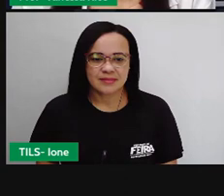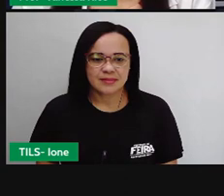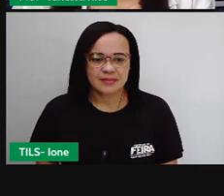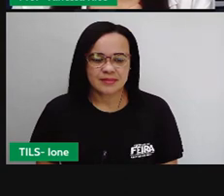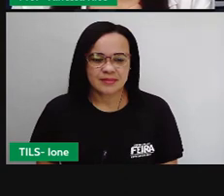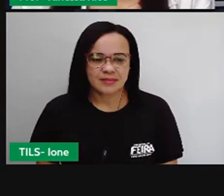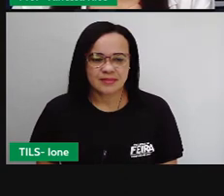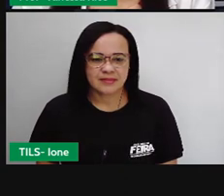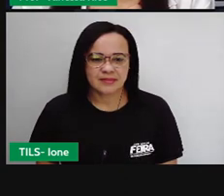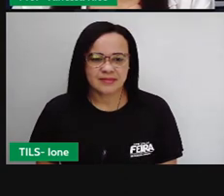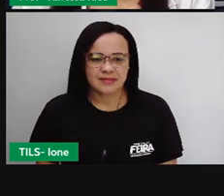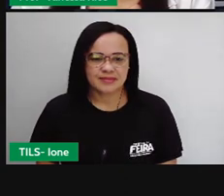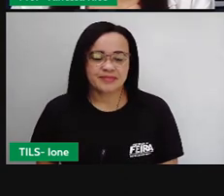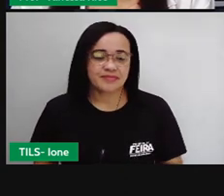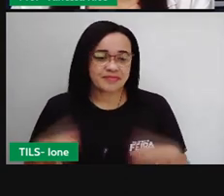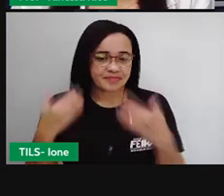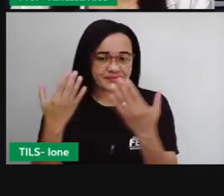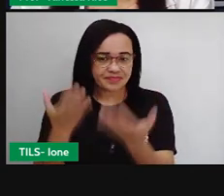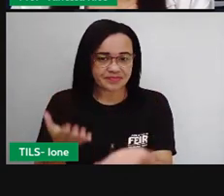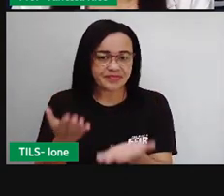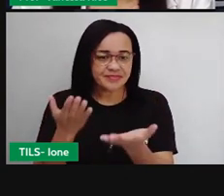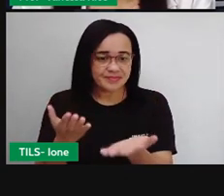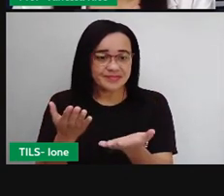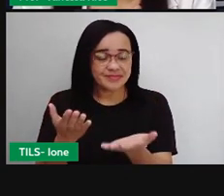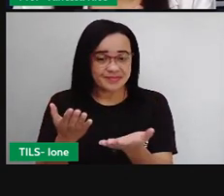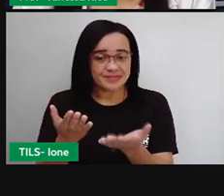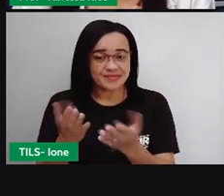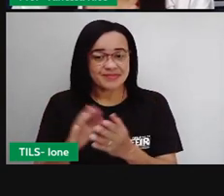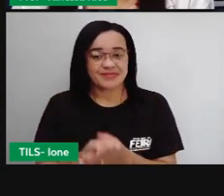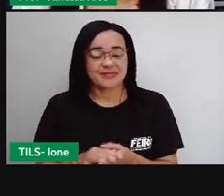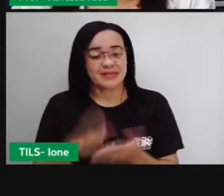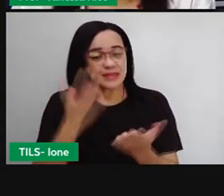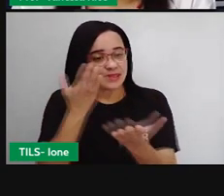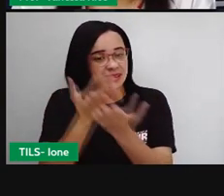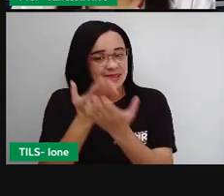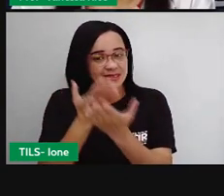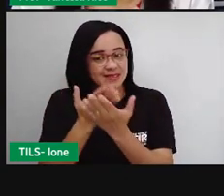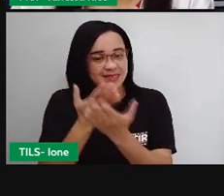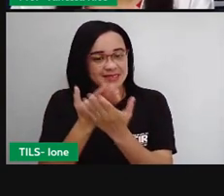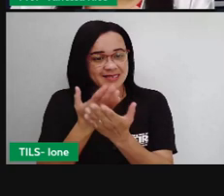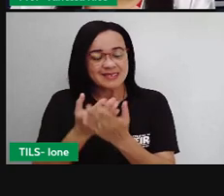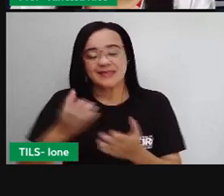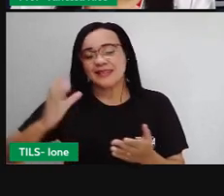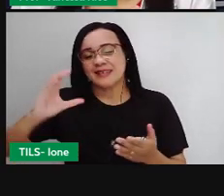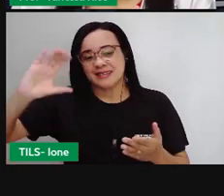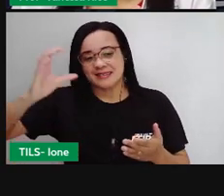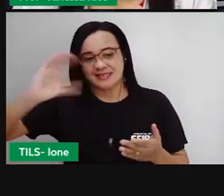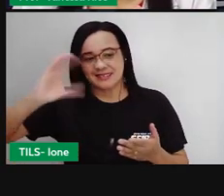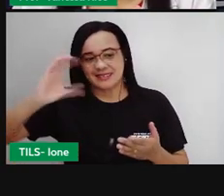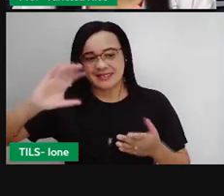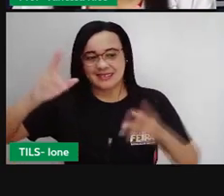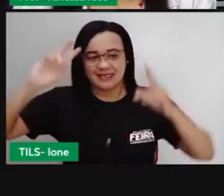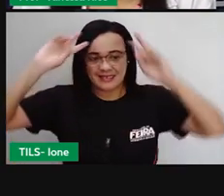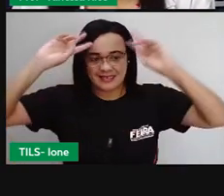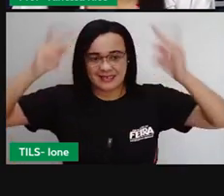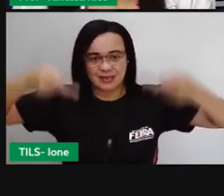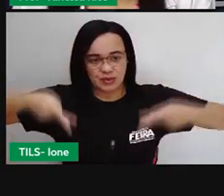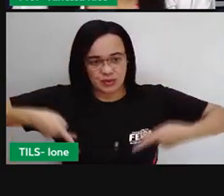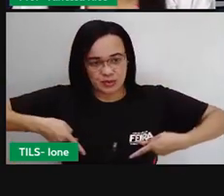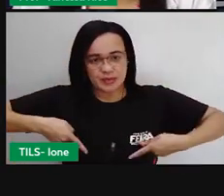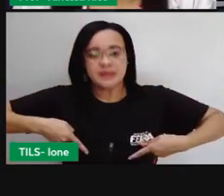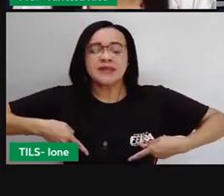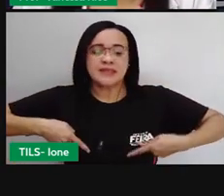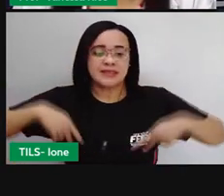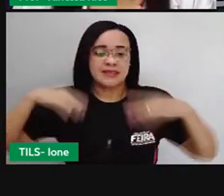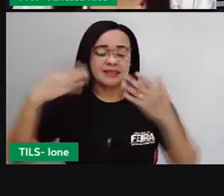Olha só, turma, nossa aula é de Ciências Humanas. E aí nessa aula de Ciências